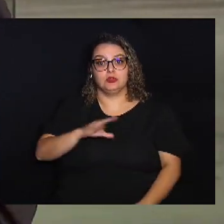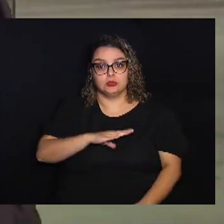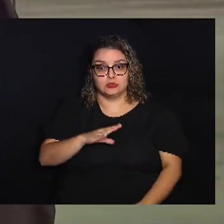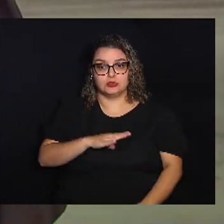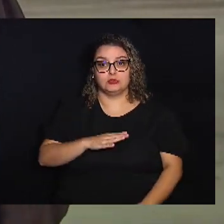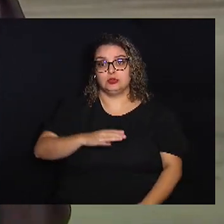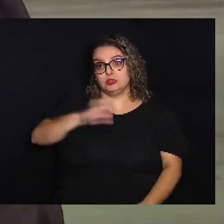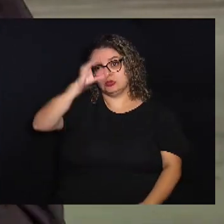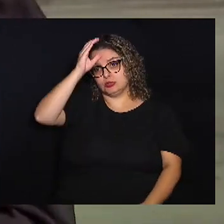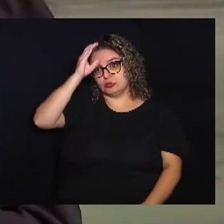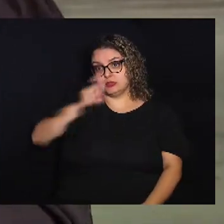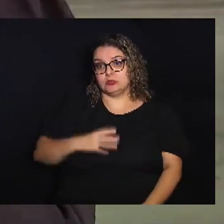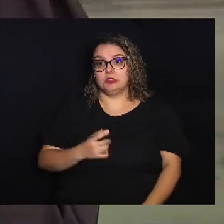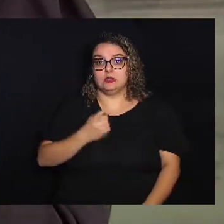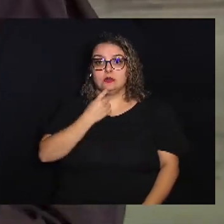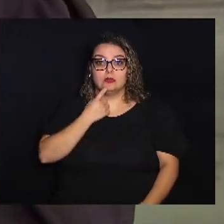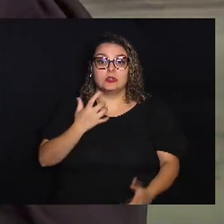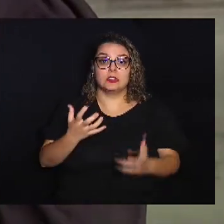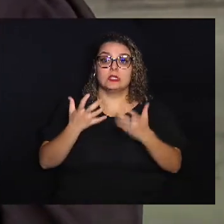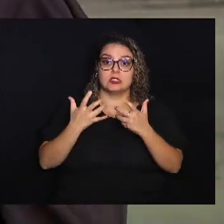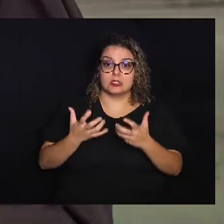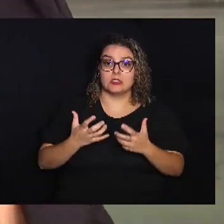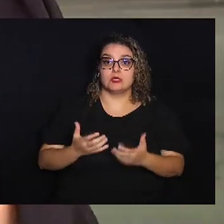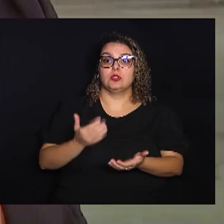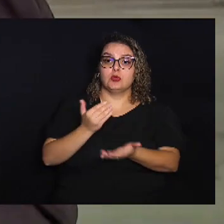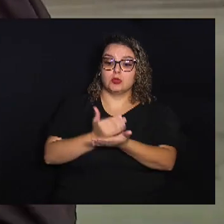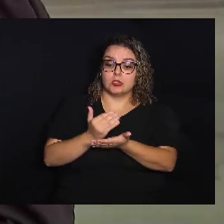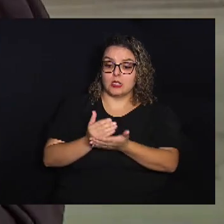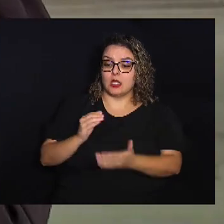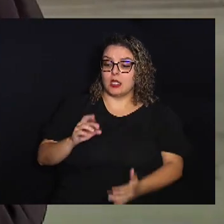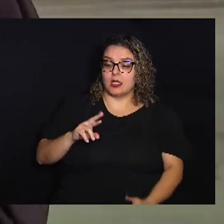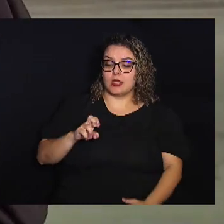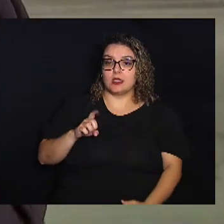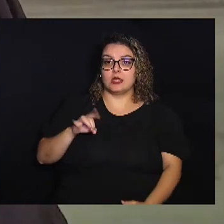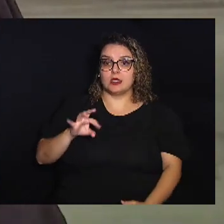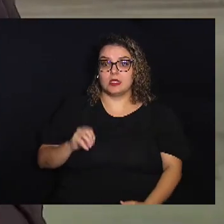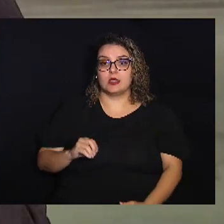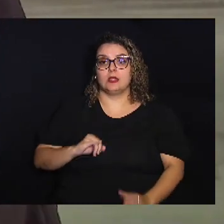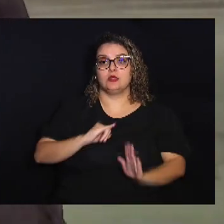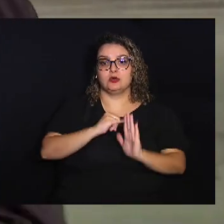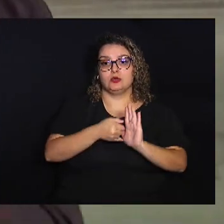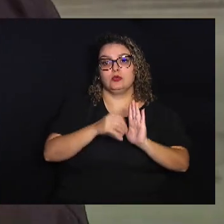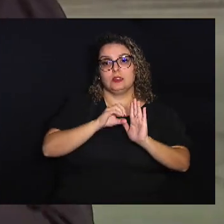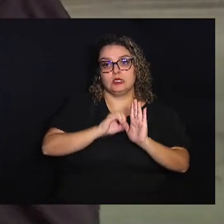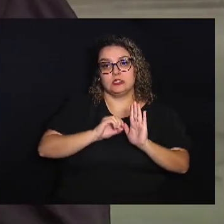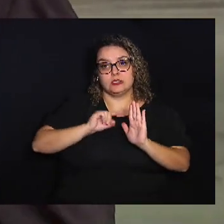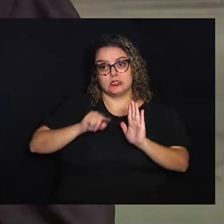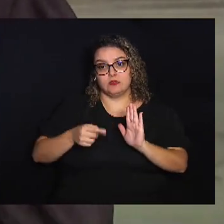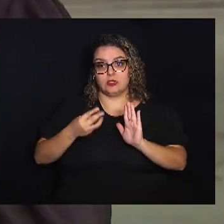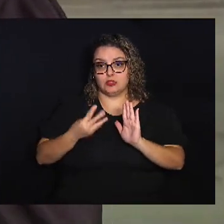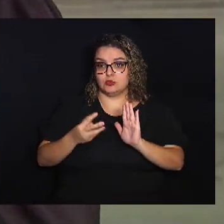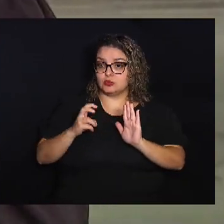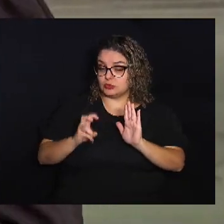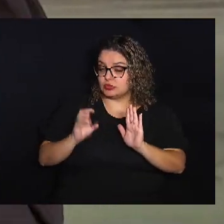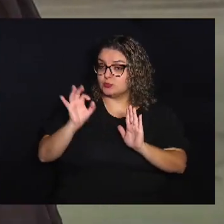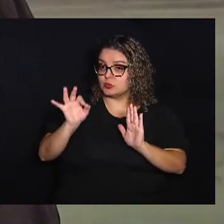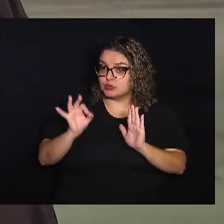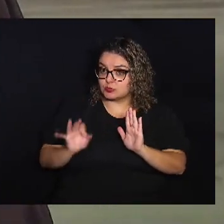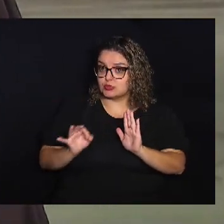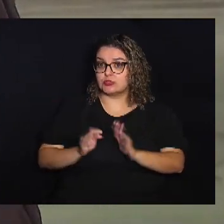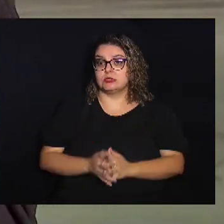para os campineiros que queiram crédito com juros de 0,35%